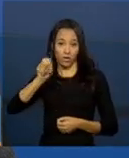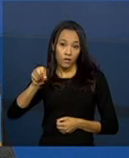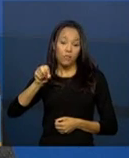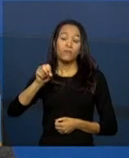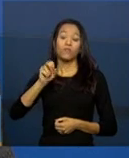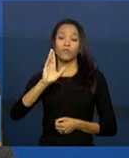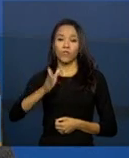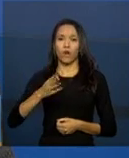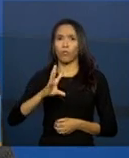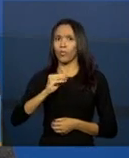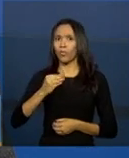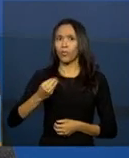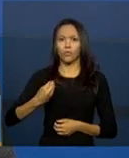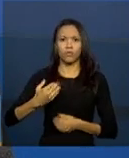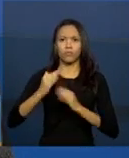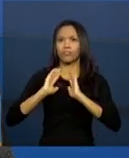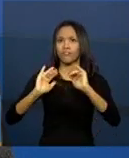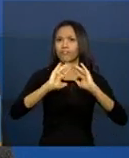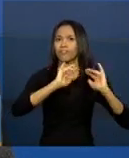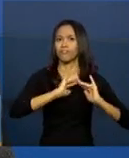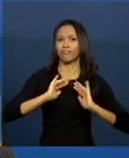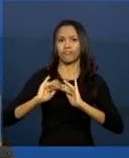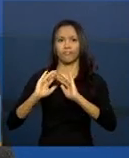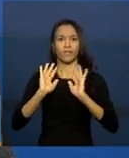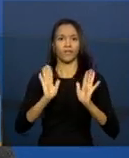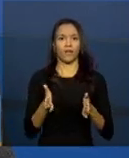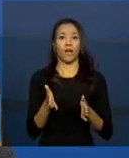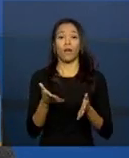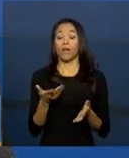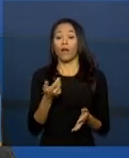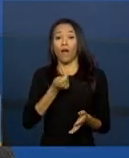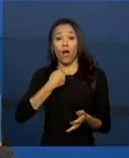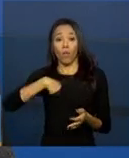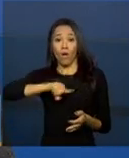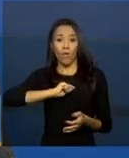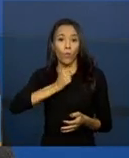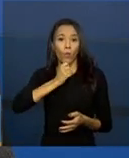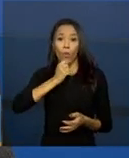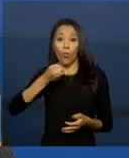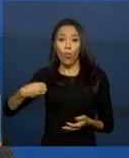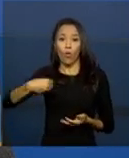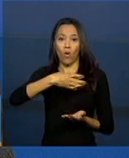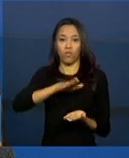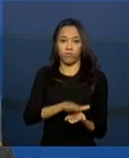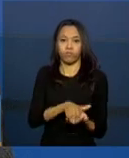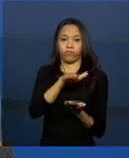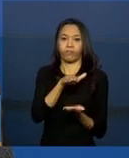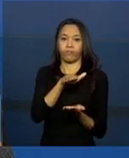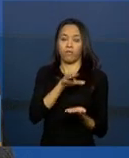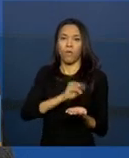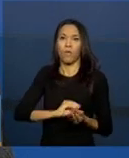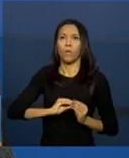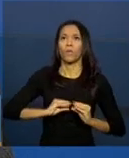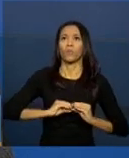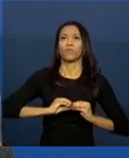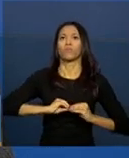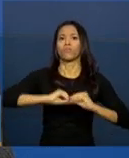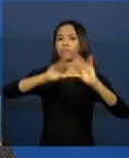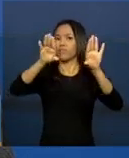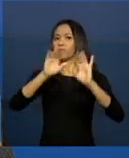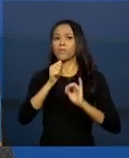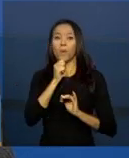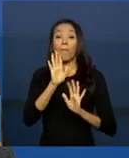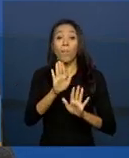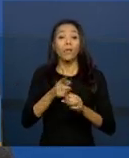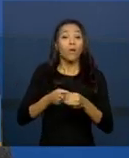atendimentos, então a gente não tem enviado novos lotes de prontuário e temos orientado aos municípios